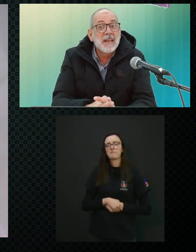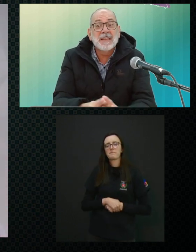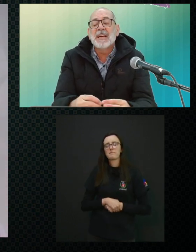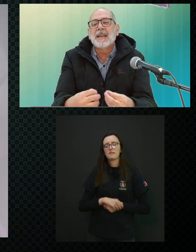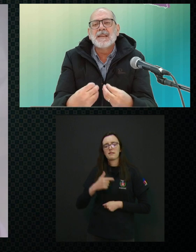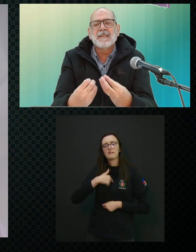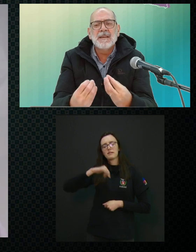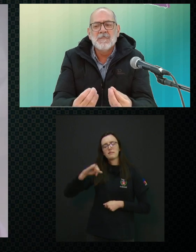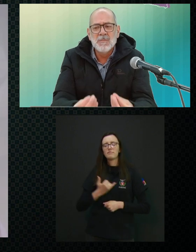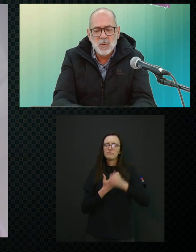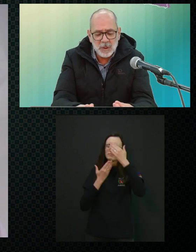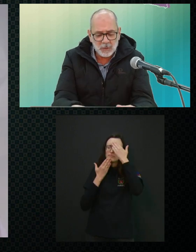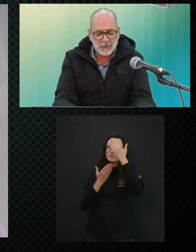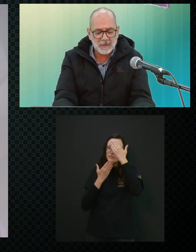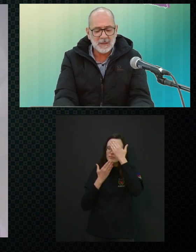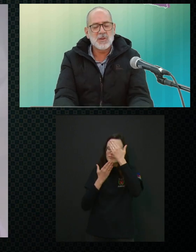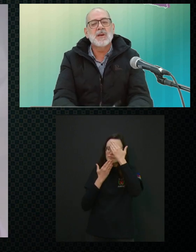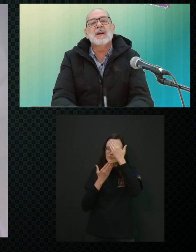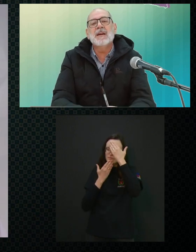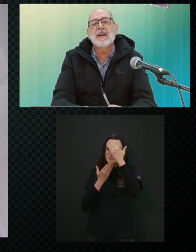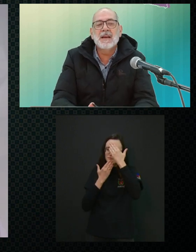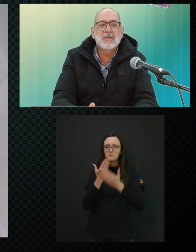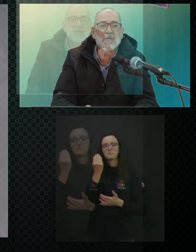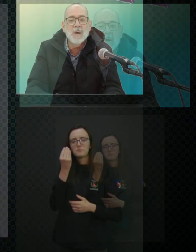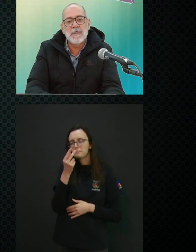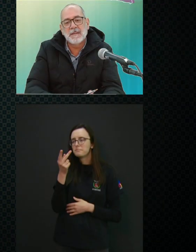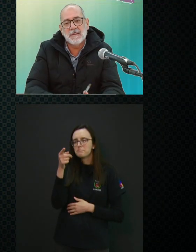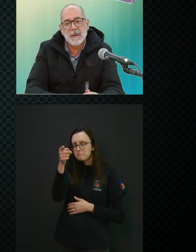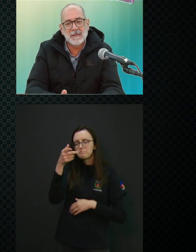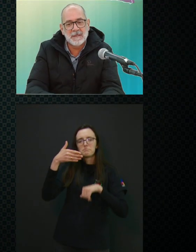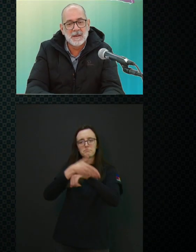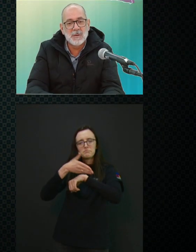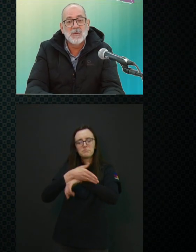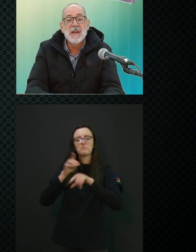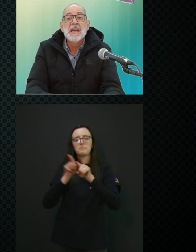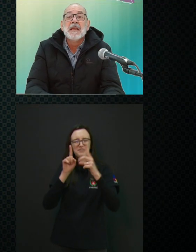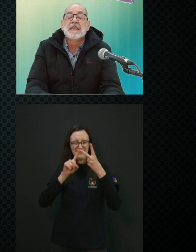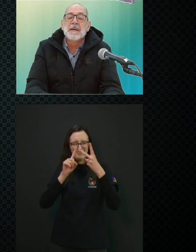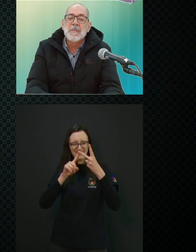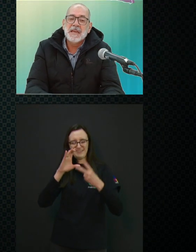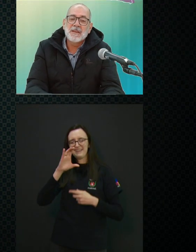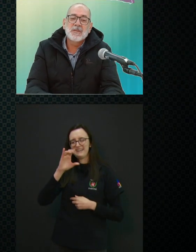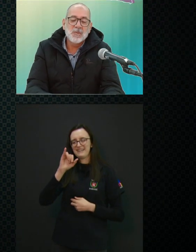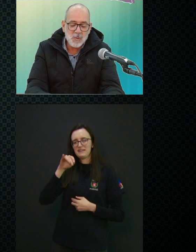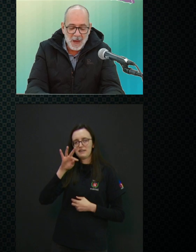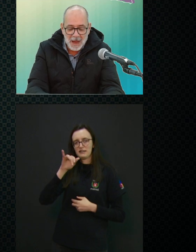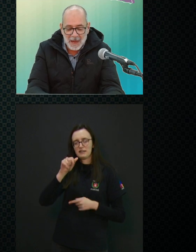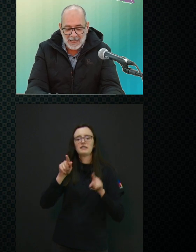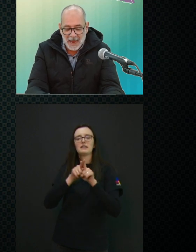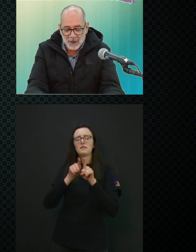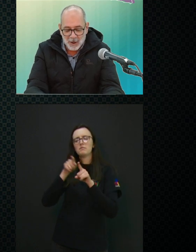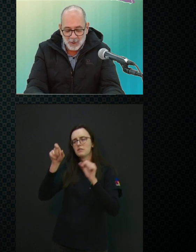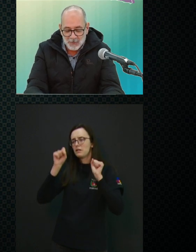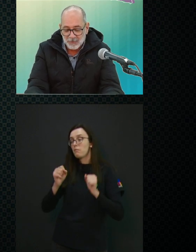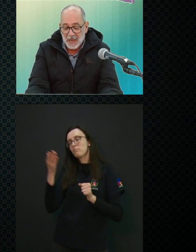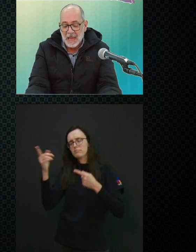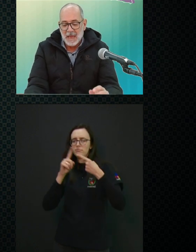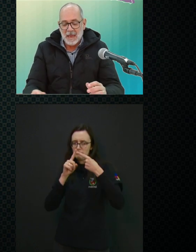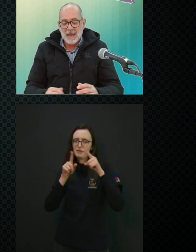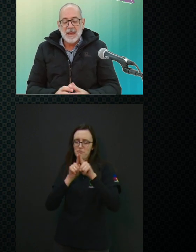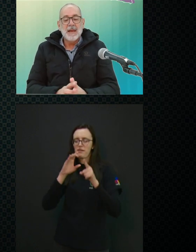Gostaria de agradecer muito, Cíntia, a sua participação, também a sua, Carol,